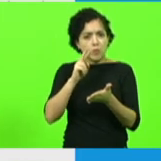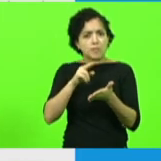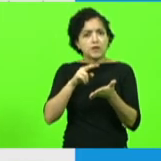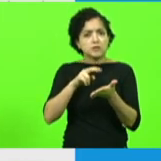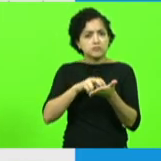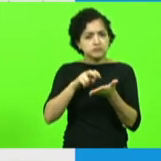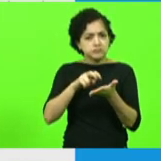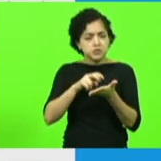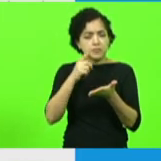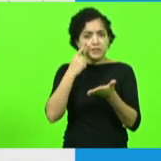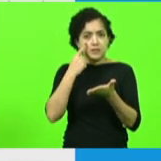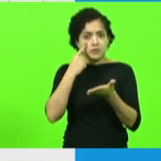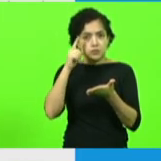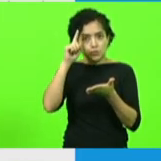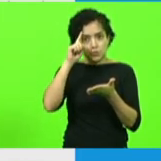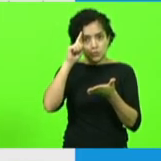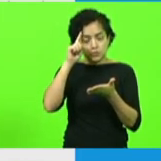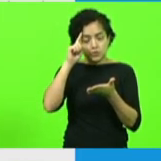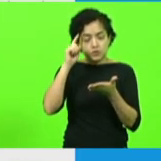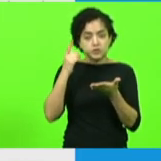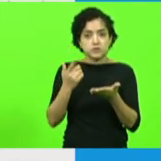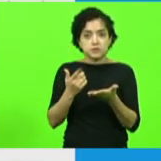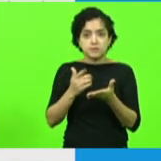na NSC no